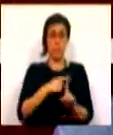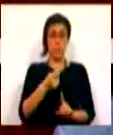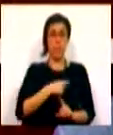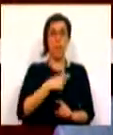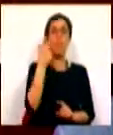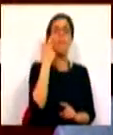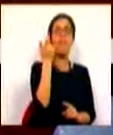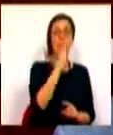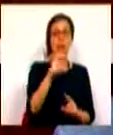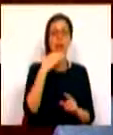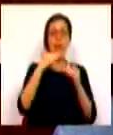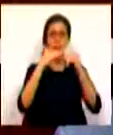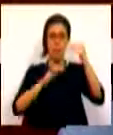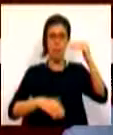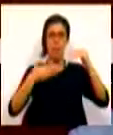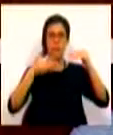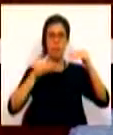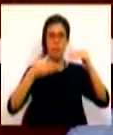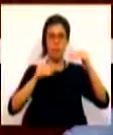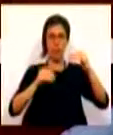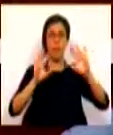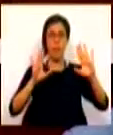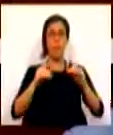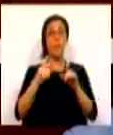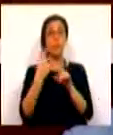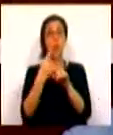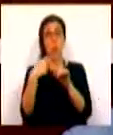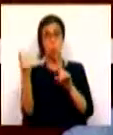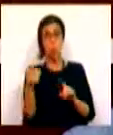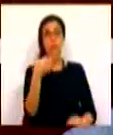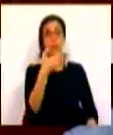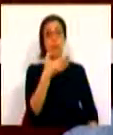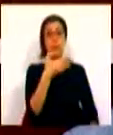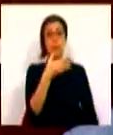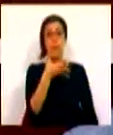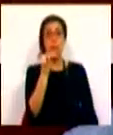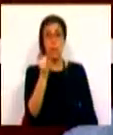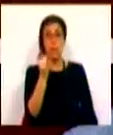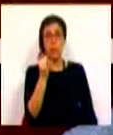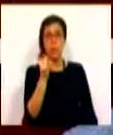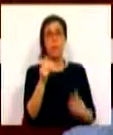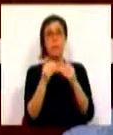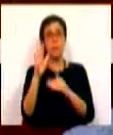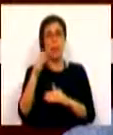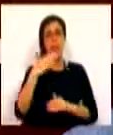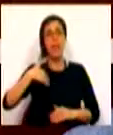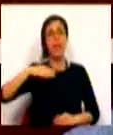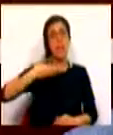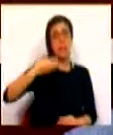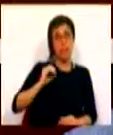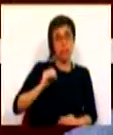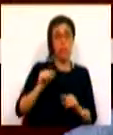vitalício com idade inferior a 70 anos. Para os demais, num total de 712 acima dos 70 anos,